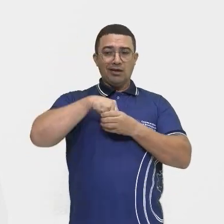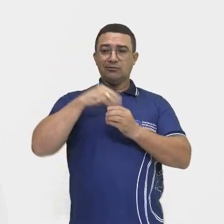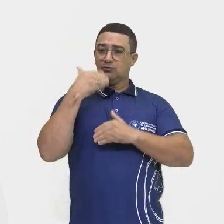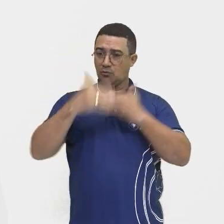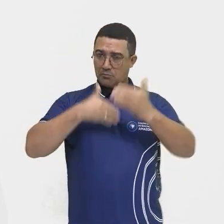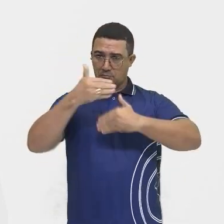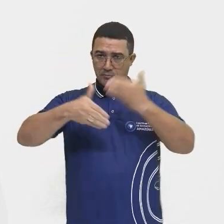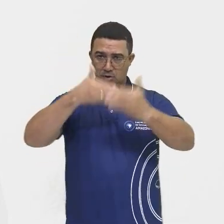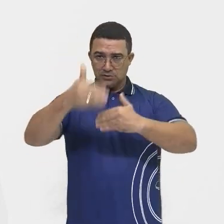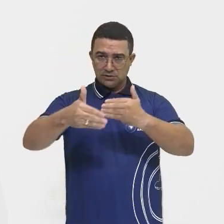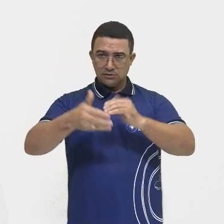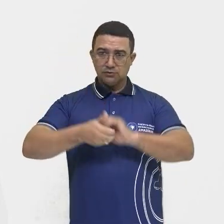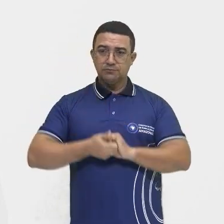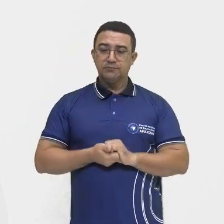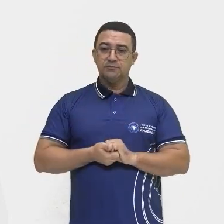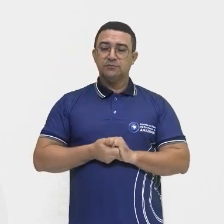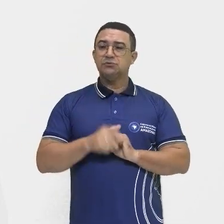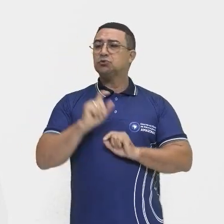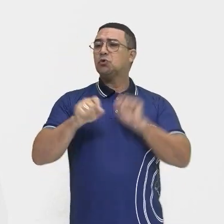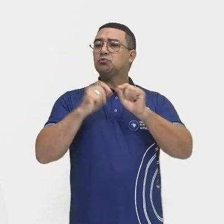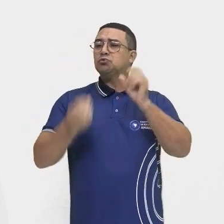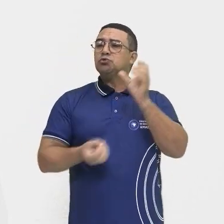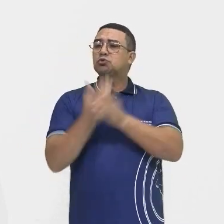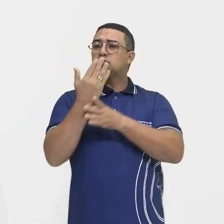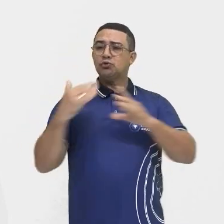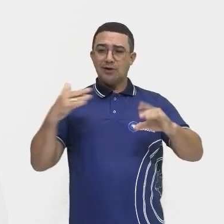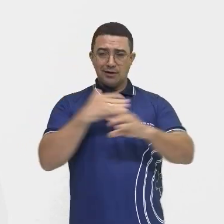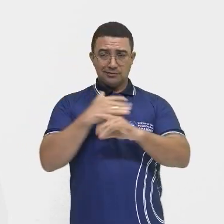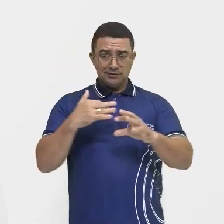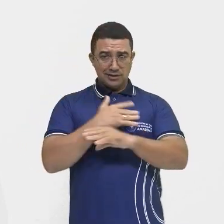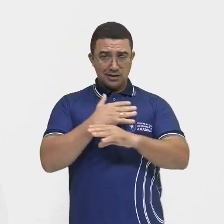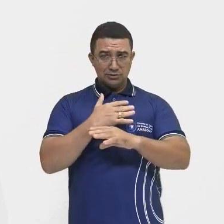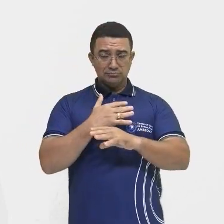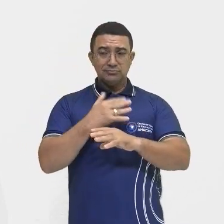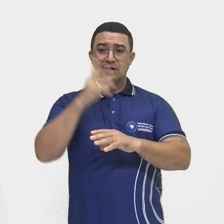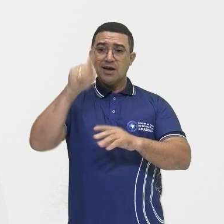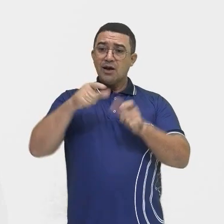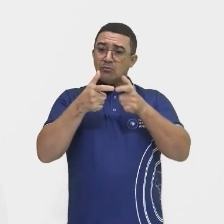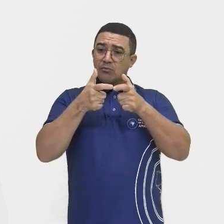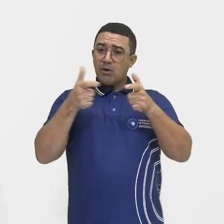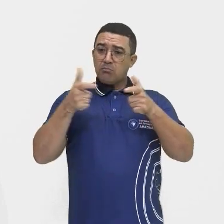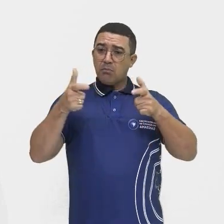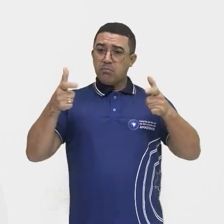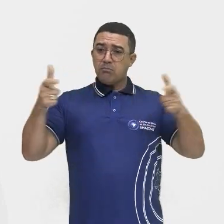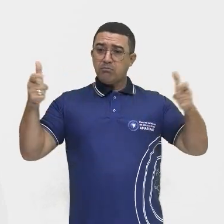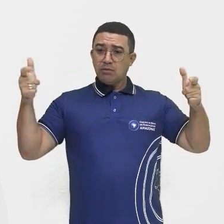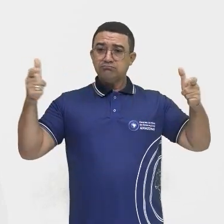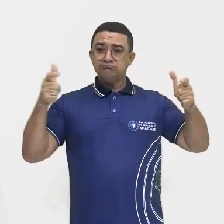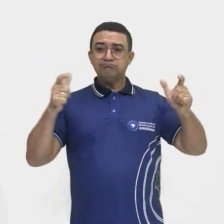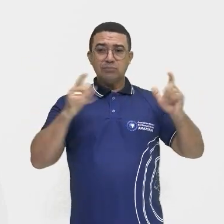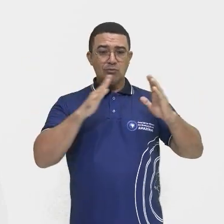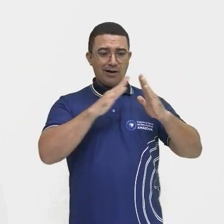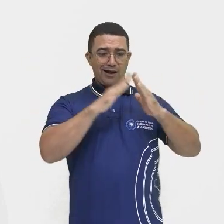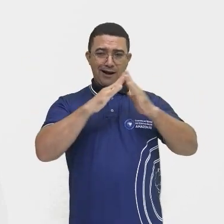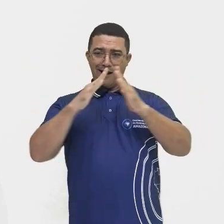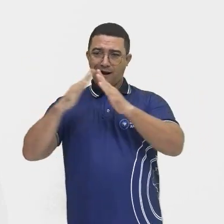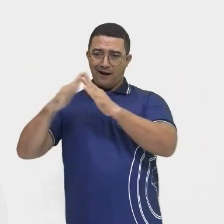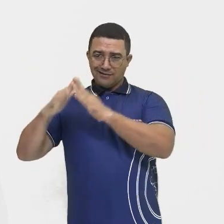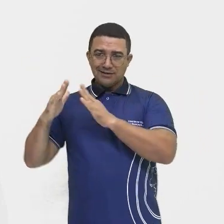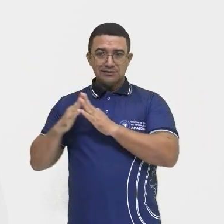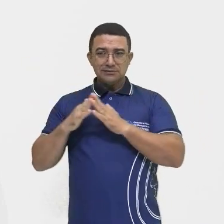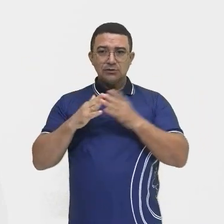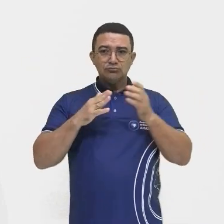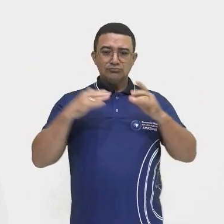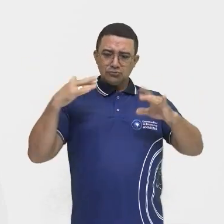Dentro desse processo de urbanização, o nada mais é que o crescimento do meio urbano em relação ao